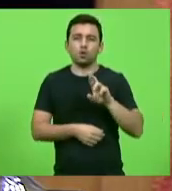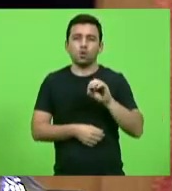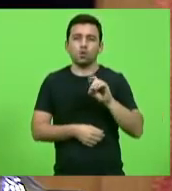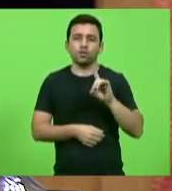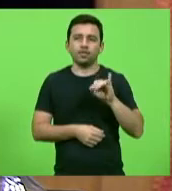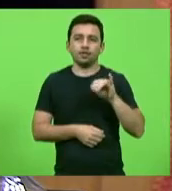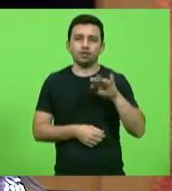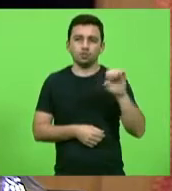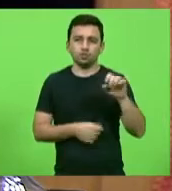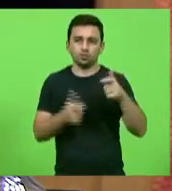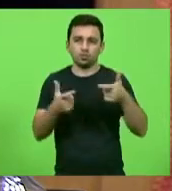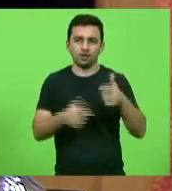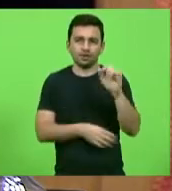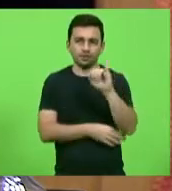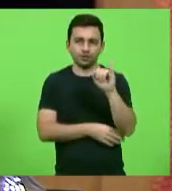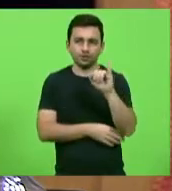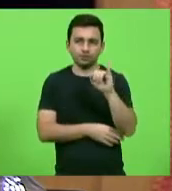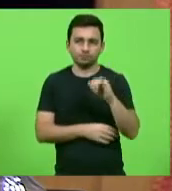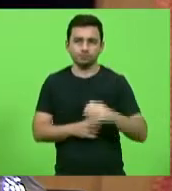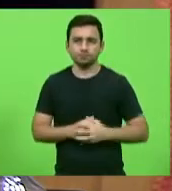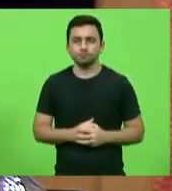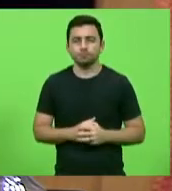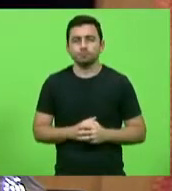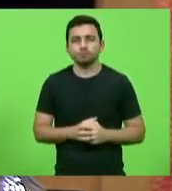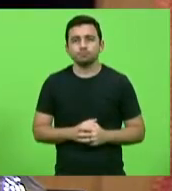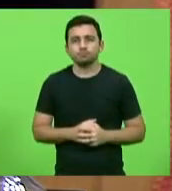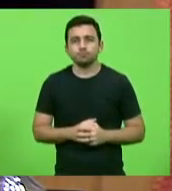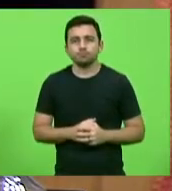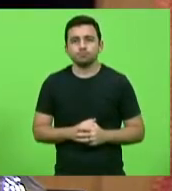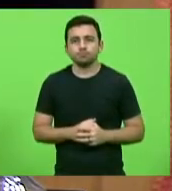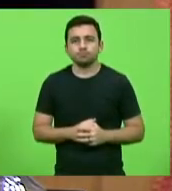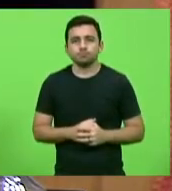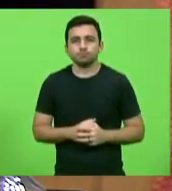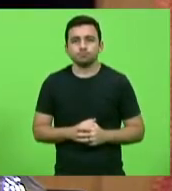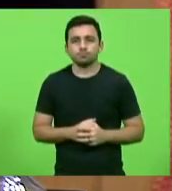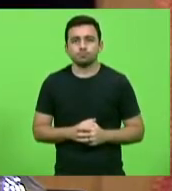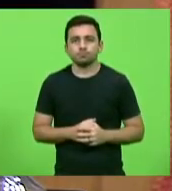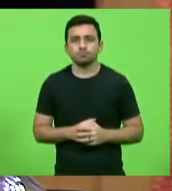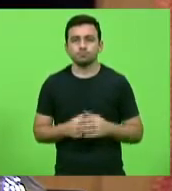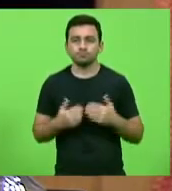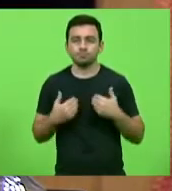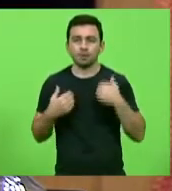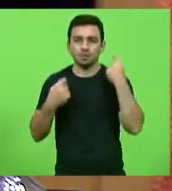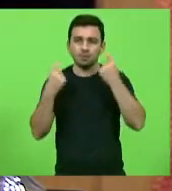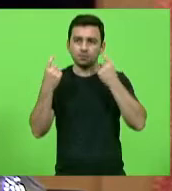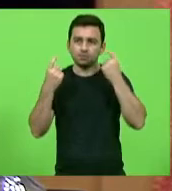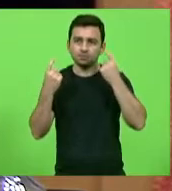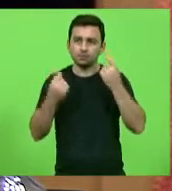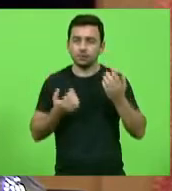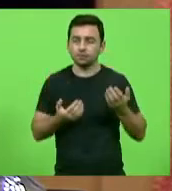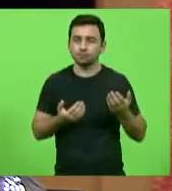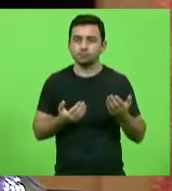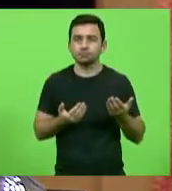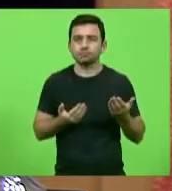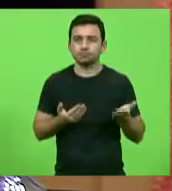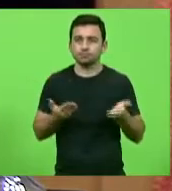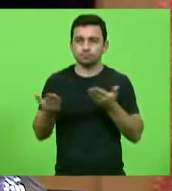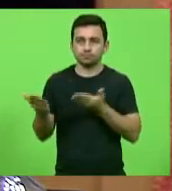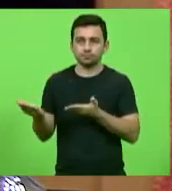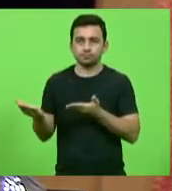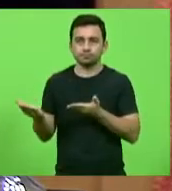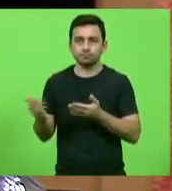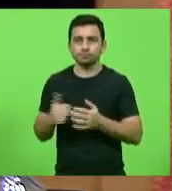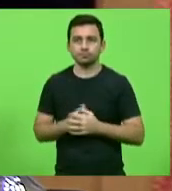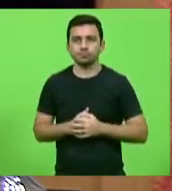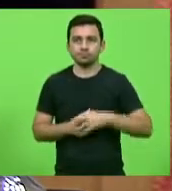Itajari. Concedeu a parte, deputado. preocupado, preocupado com, passo a palavra, dou uma parte ao deputado. Quiser